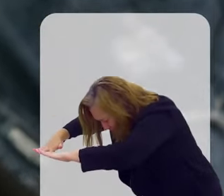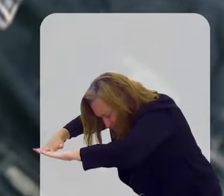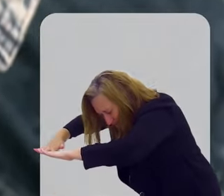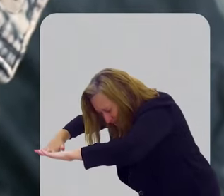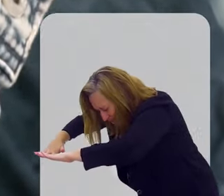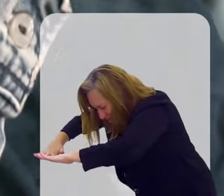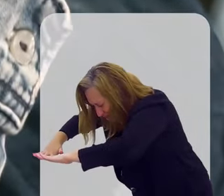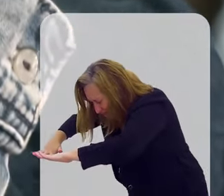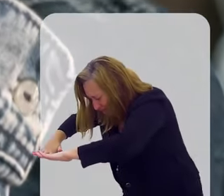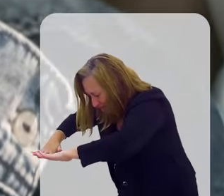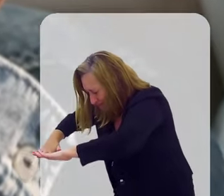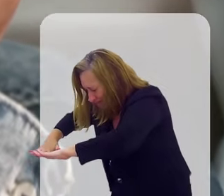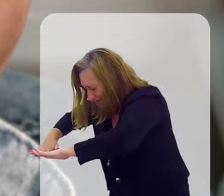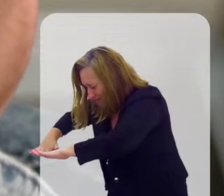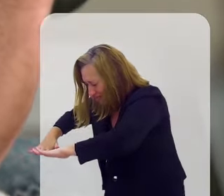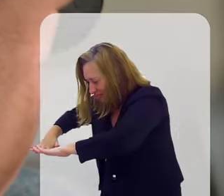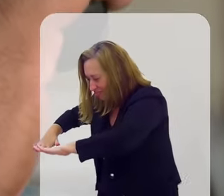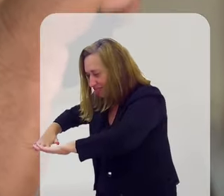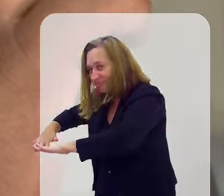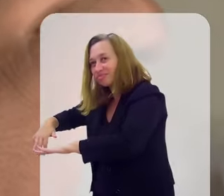me prostrar.